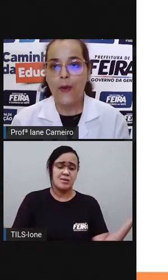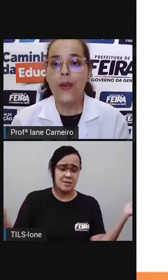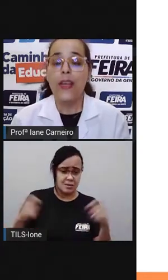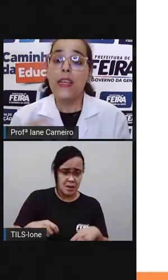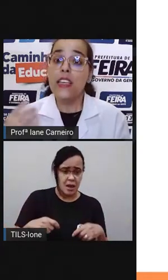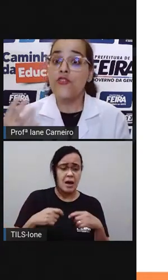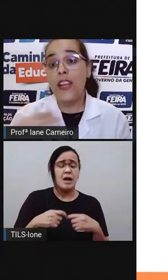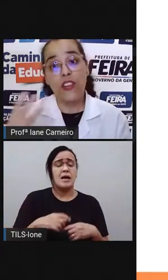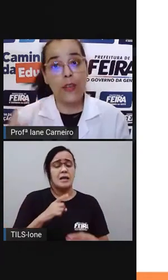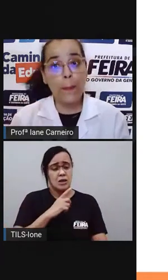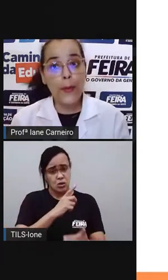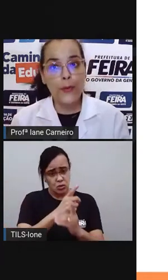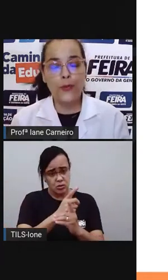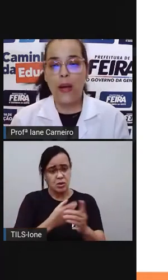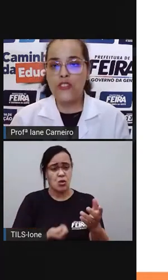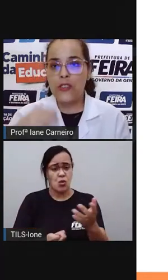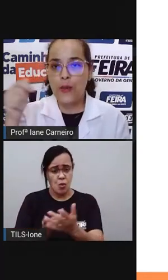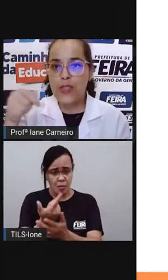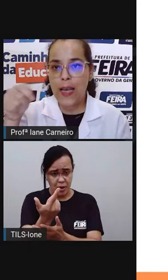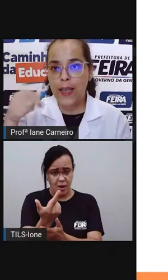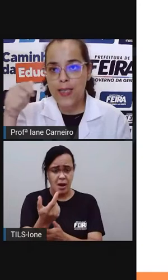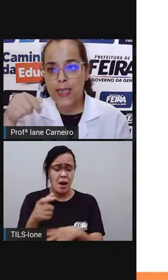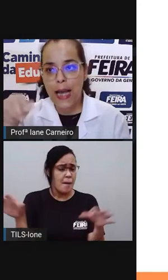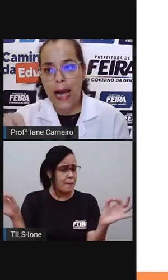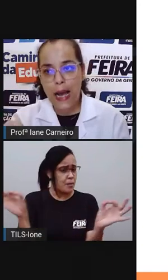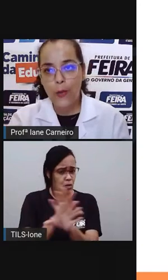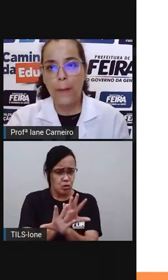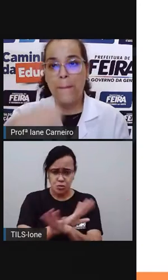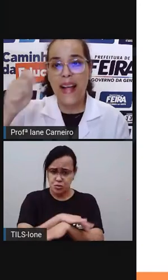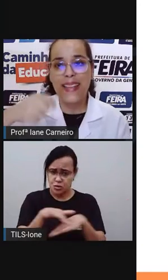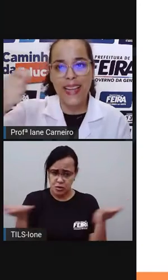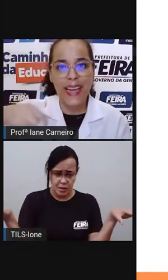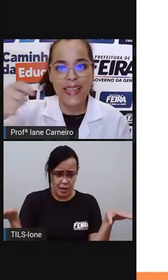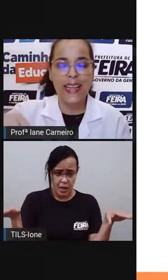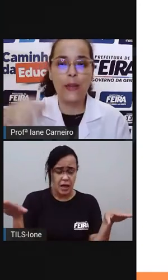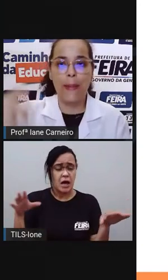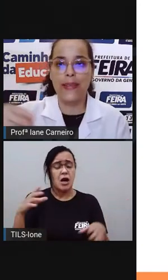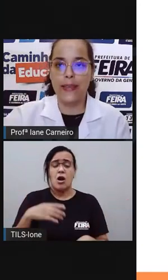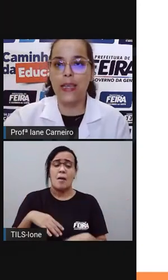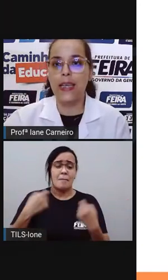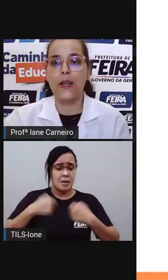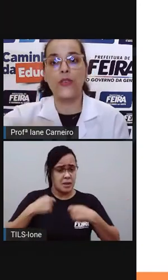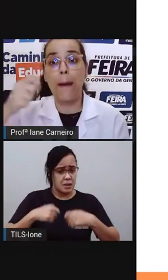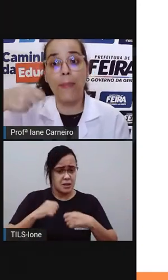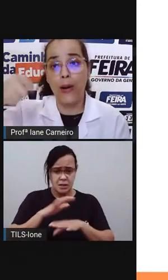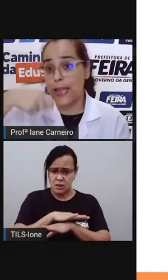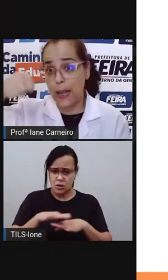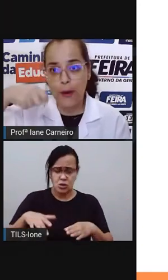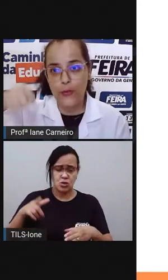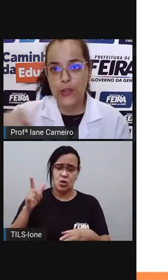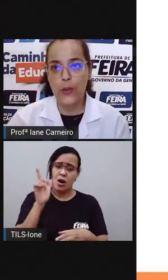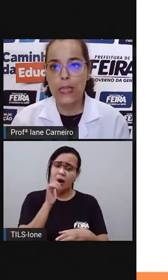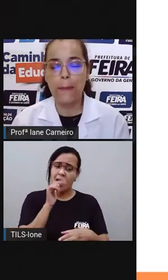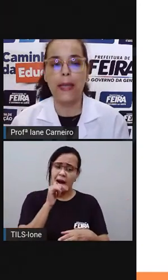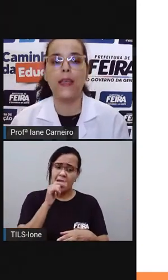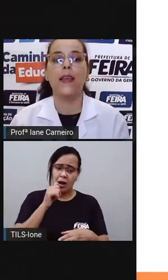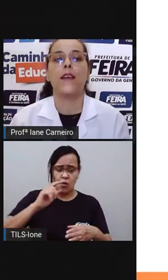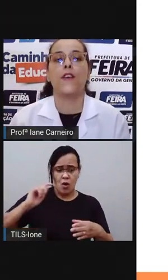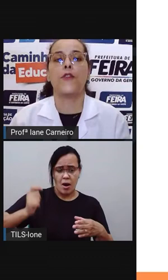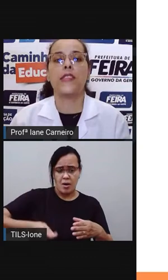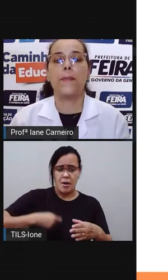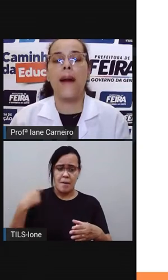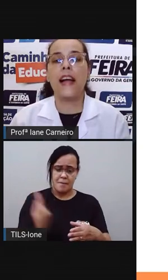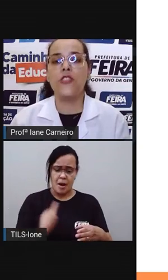real, que ele já vem pronto. Basta só você acrescentar água, bater, né? Na batedeira ou na mão. Até na mão funciona também.